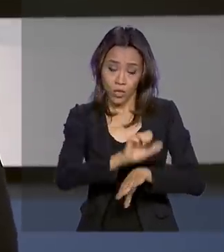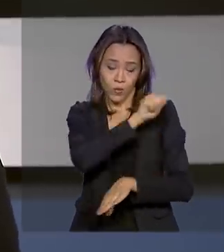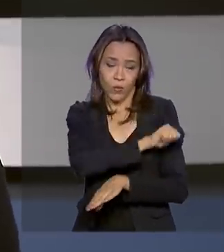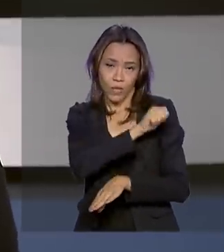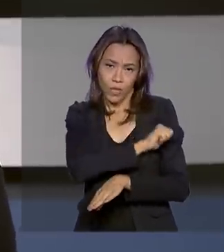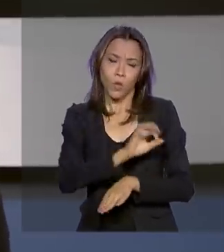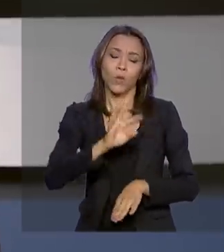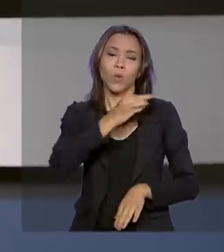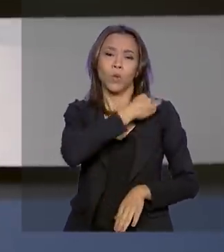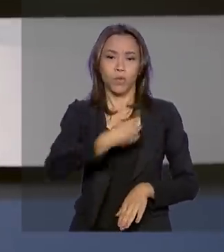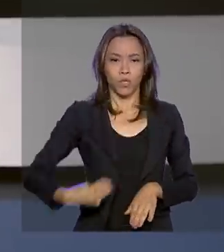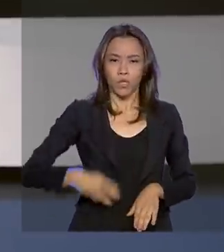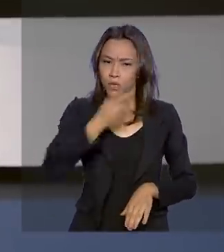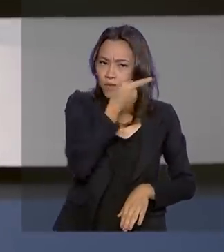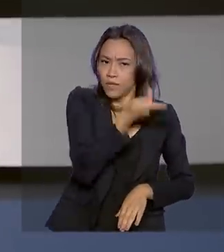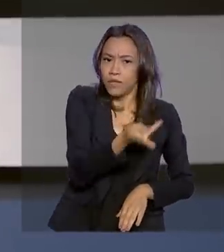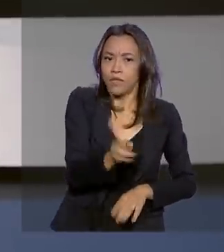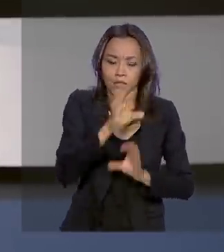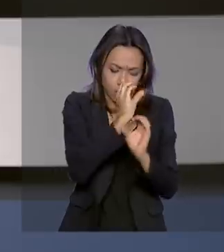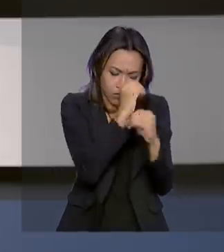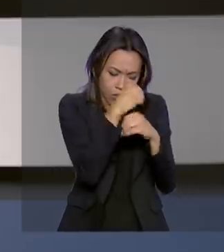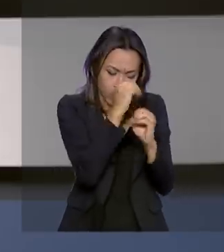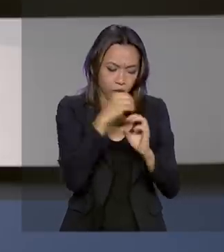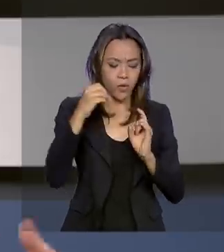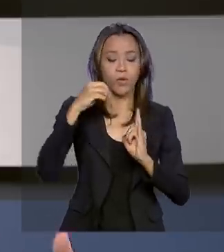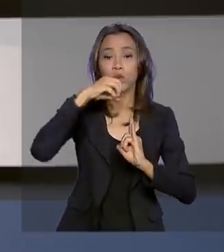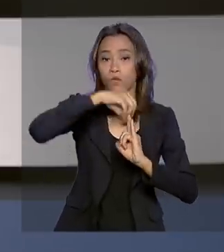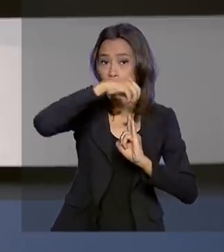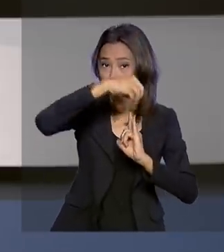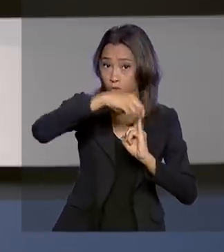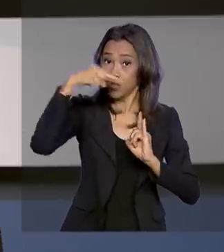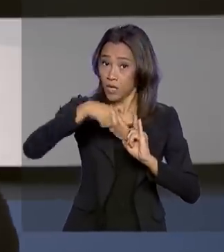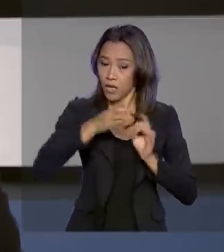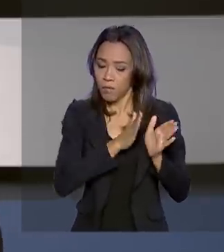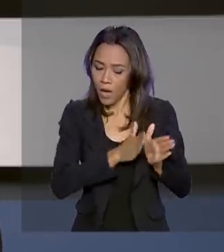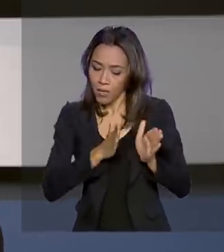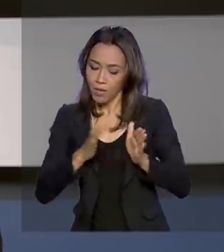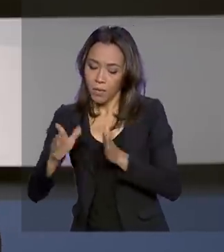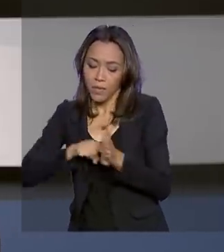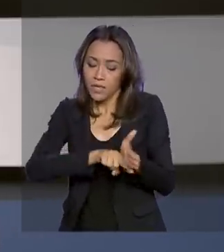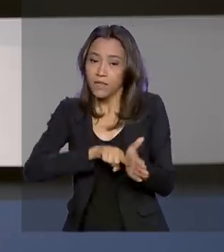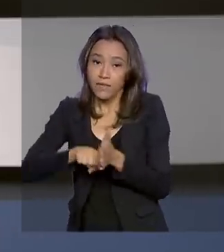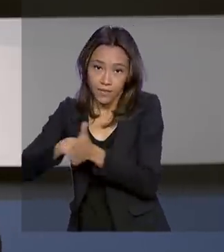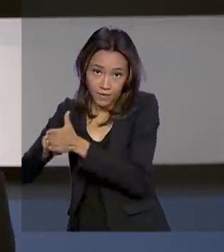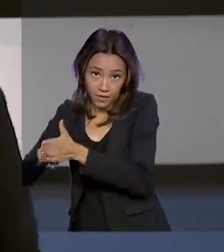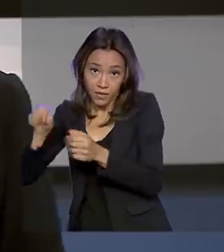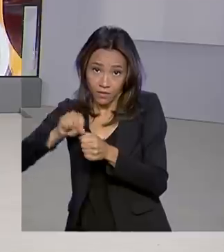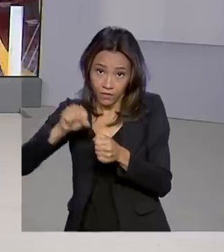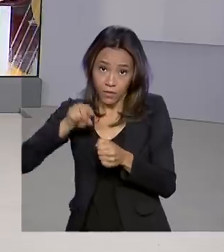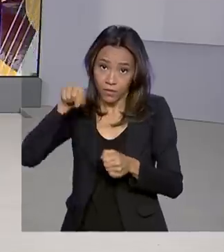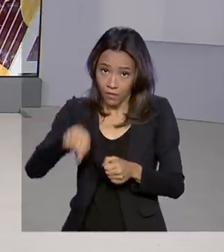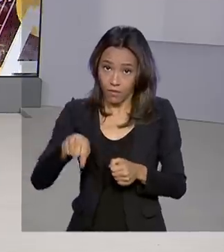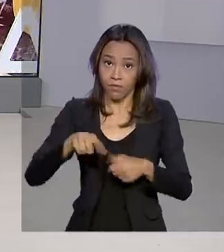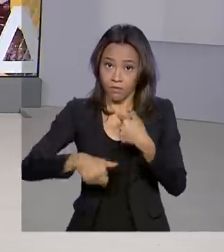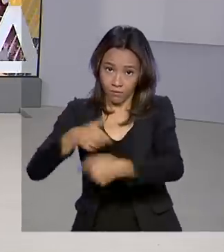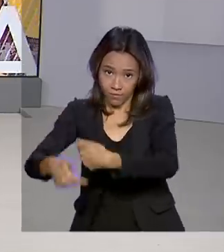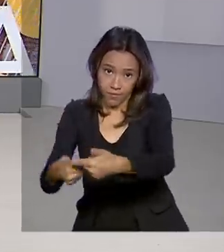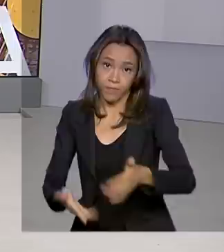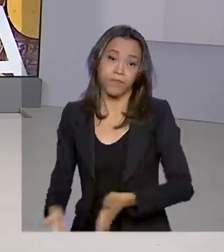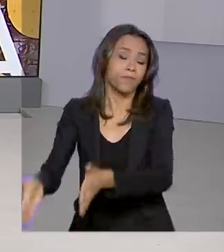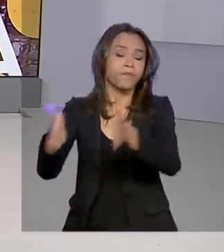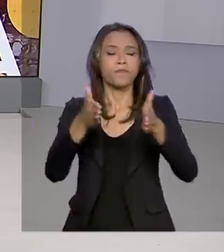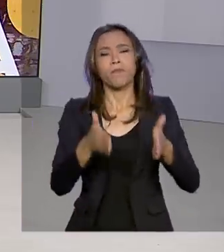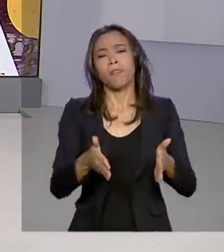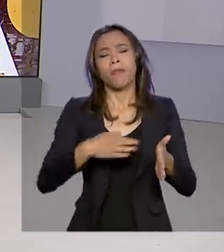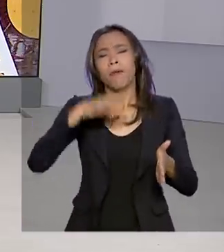laboratório da Fiocruz, onde é desenvolvida todas as fases de pesquisa e produção dos insetos. Para lembrar